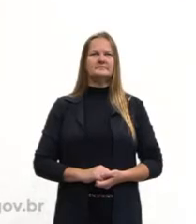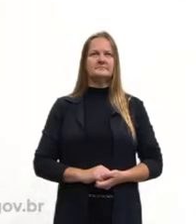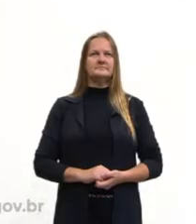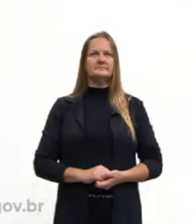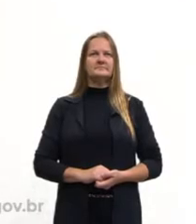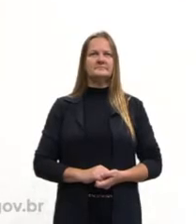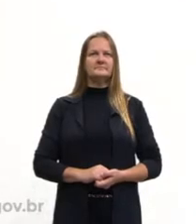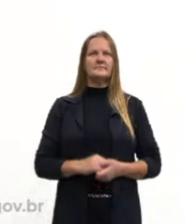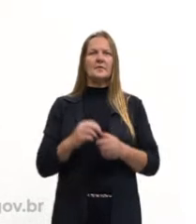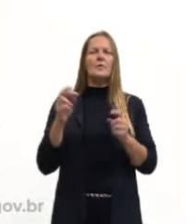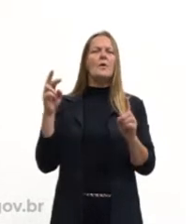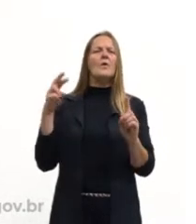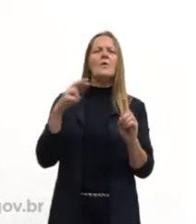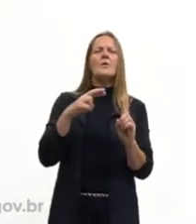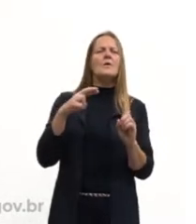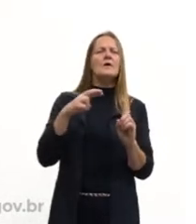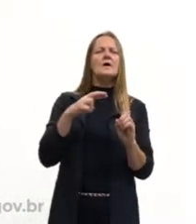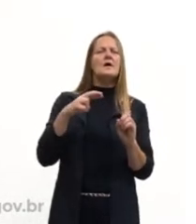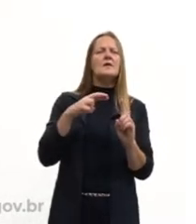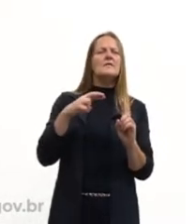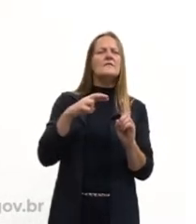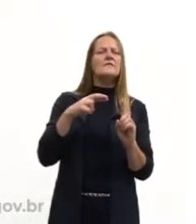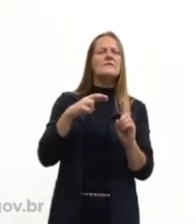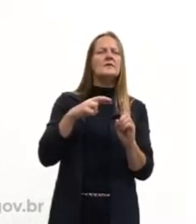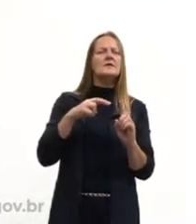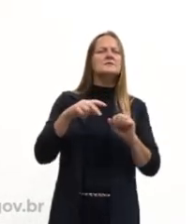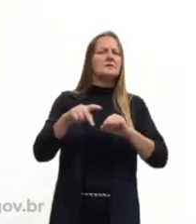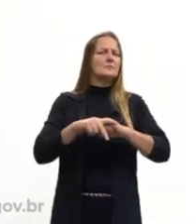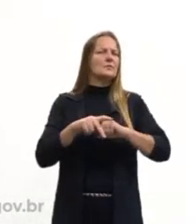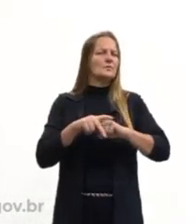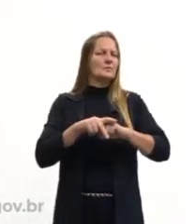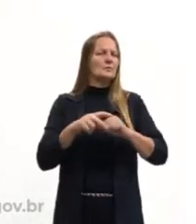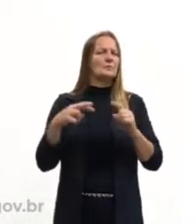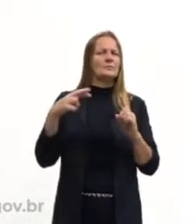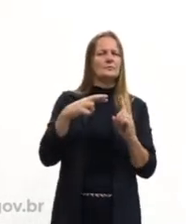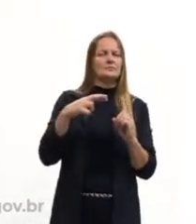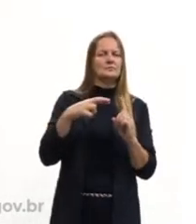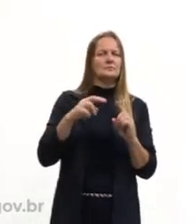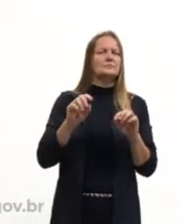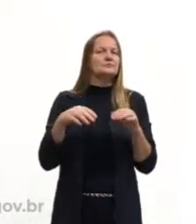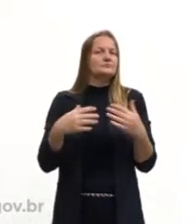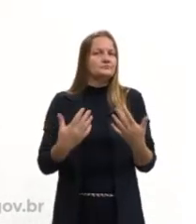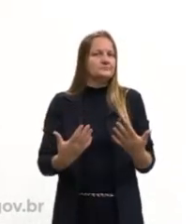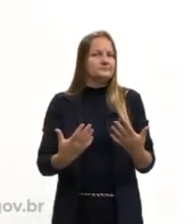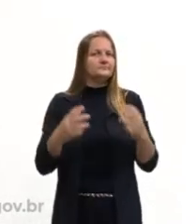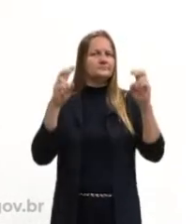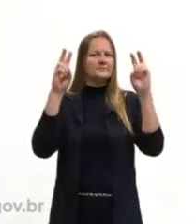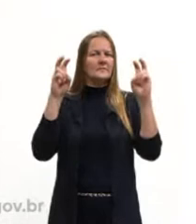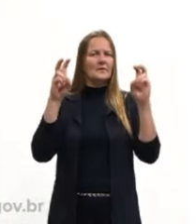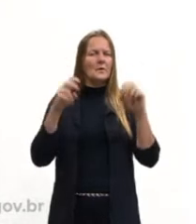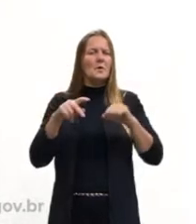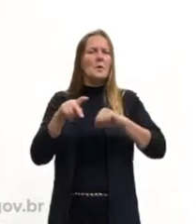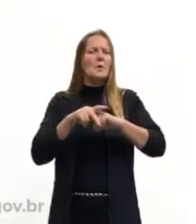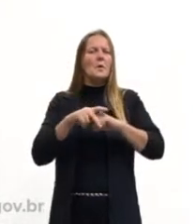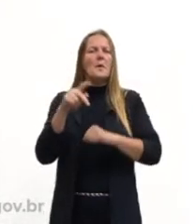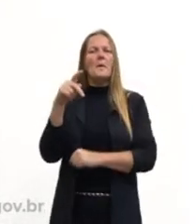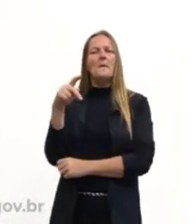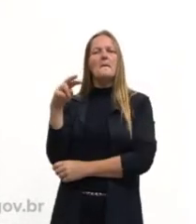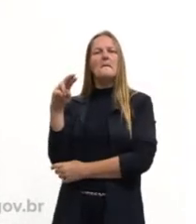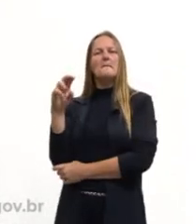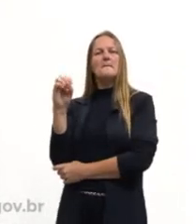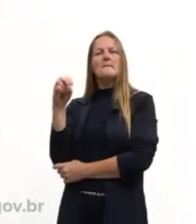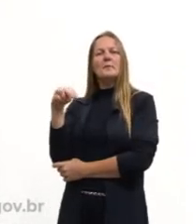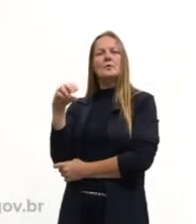Referência pronominal. A referência pronominal é pronominal quando se refere a